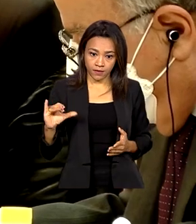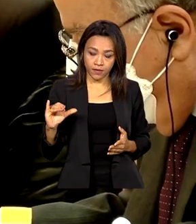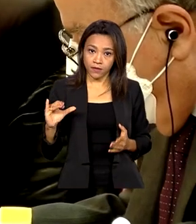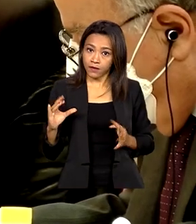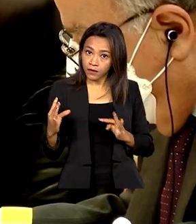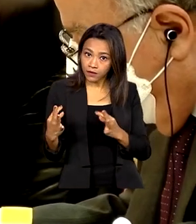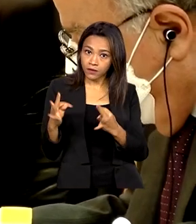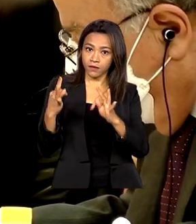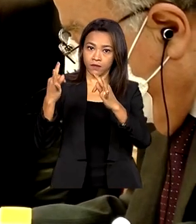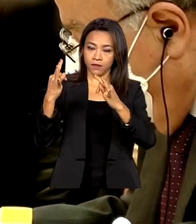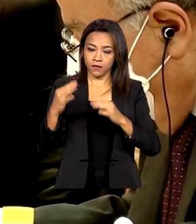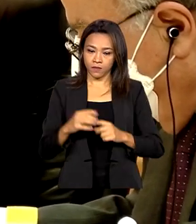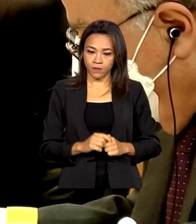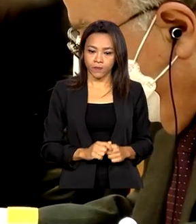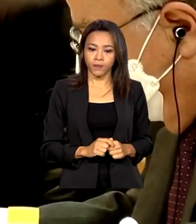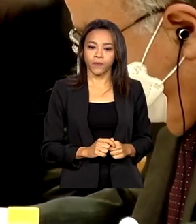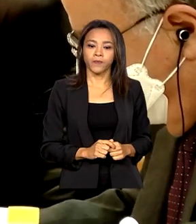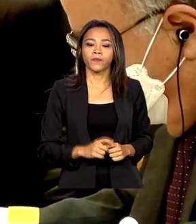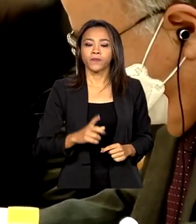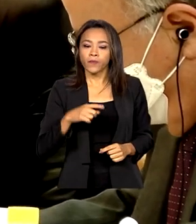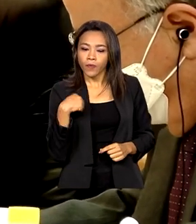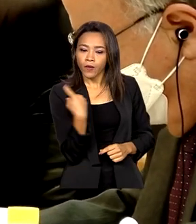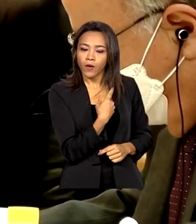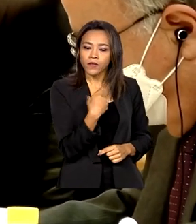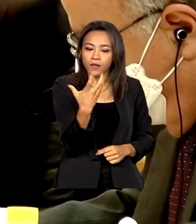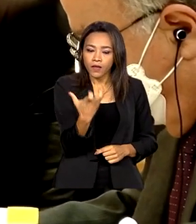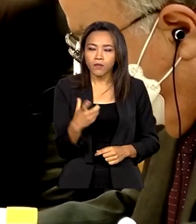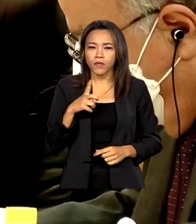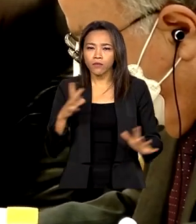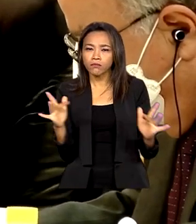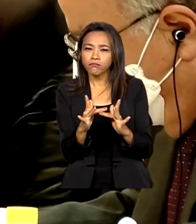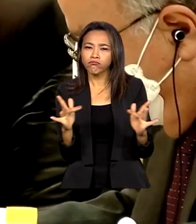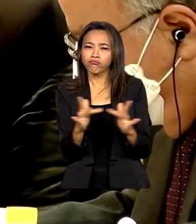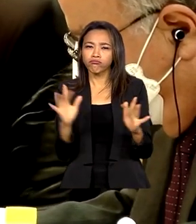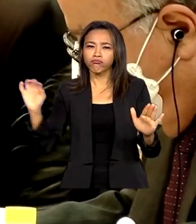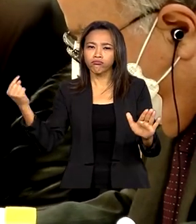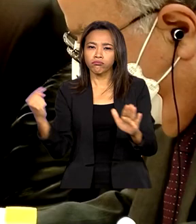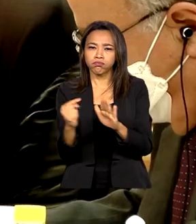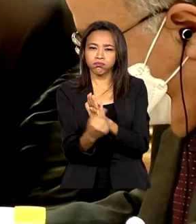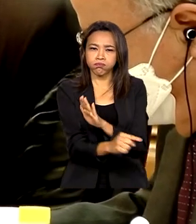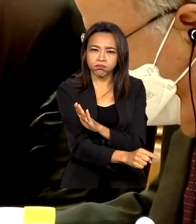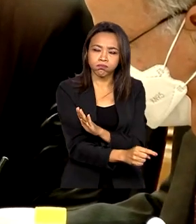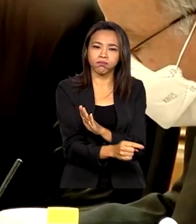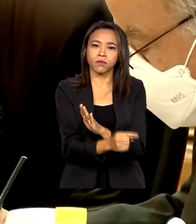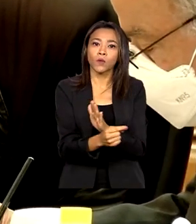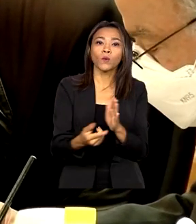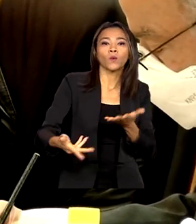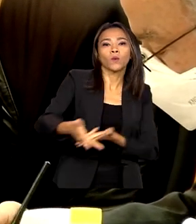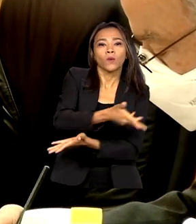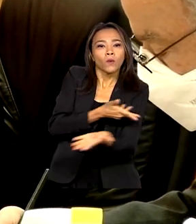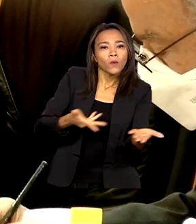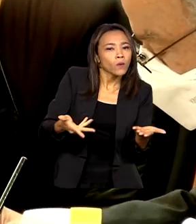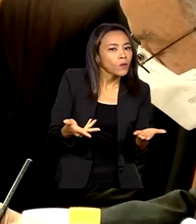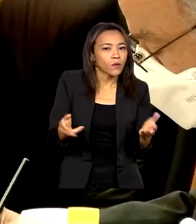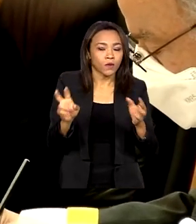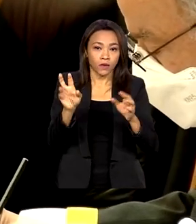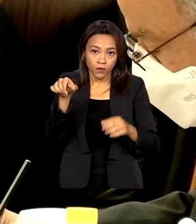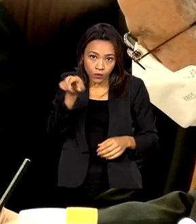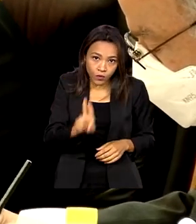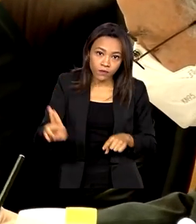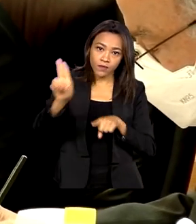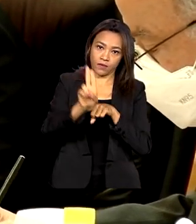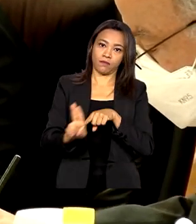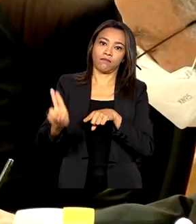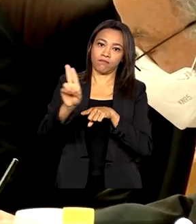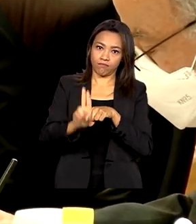Queremos ter uma relação profunda entre as nossas universidades, para que a gente